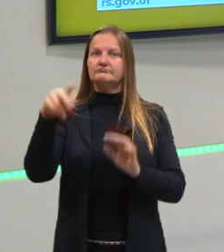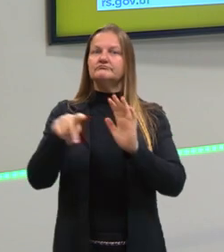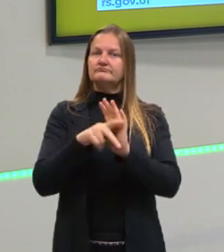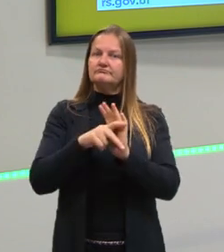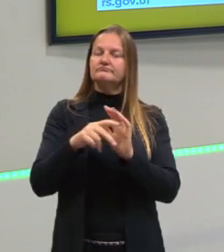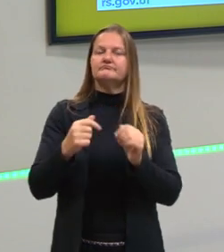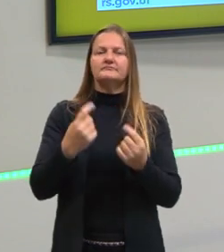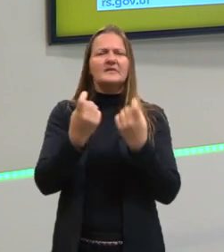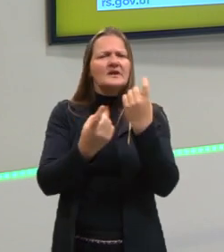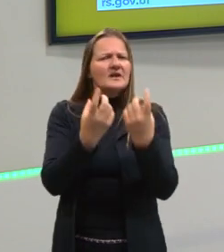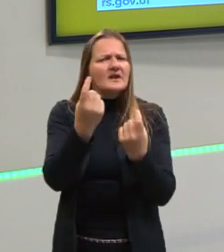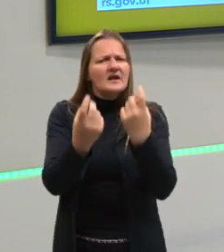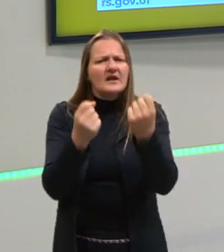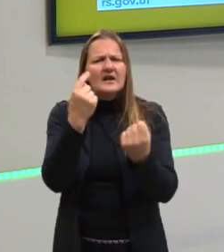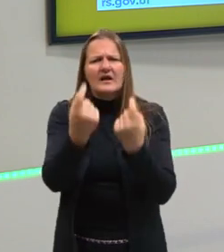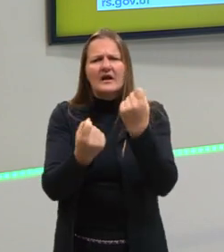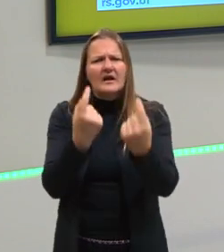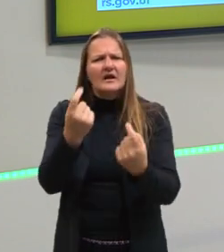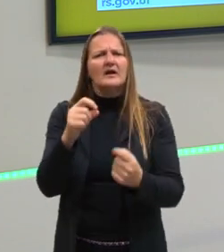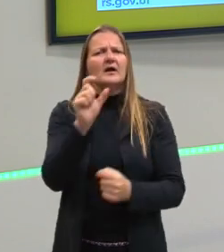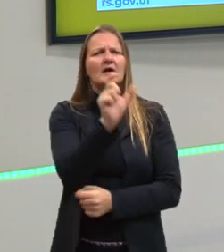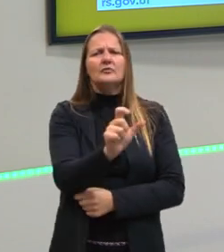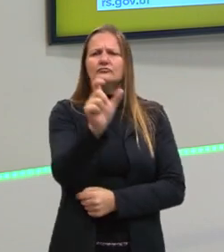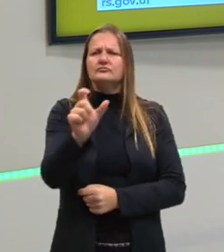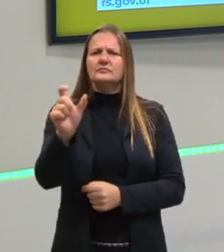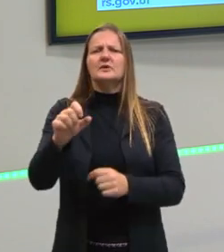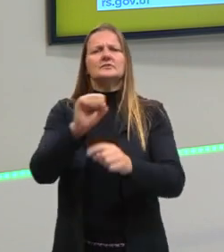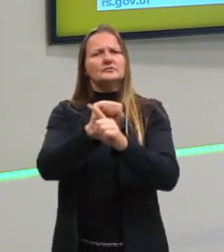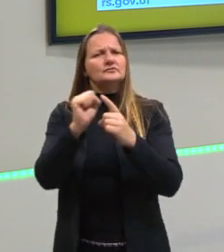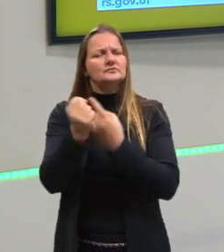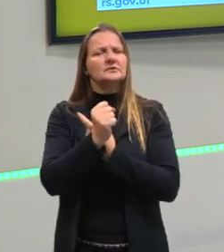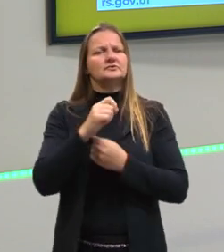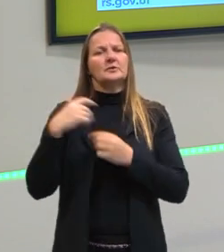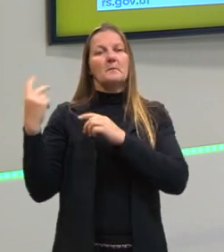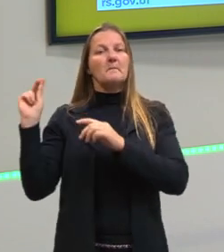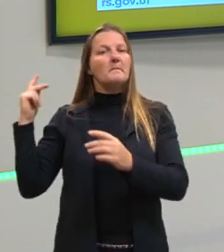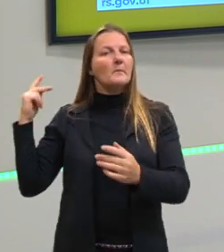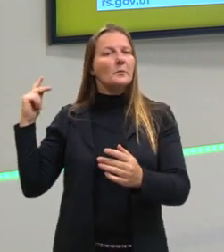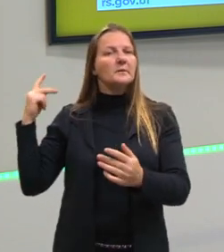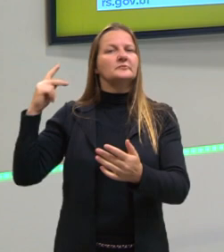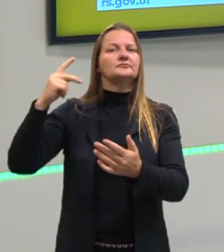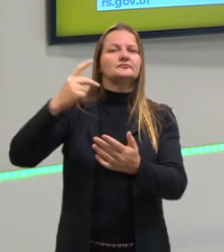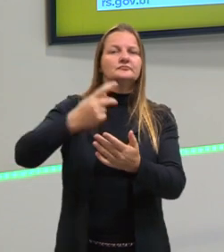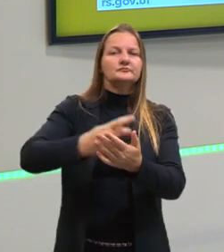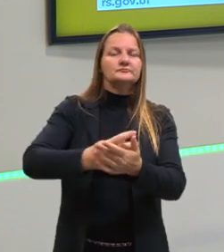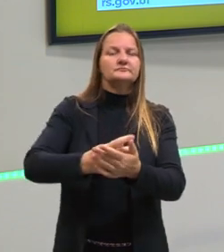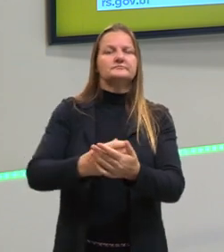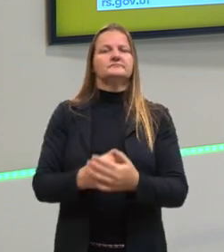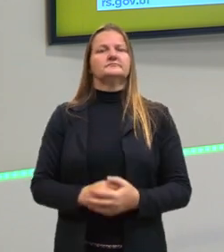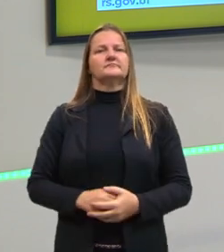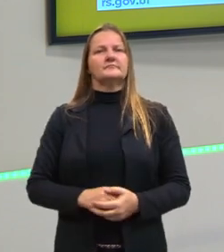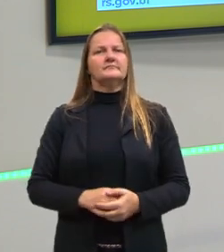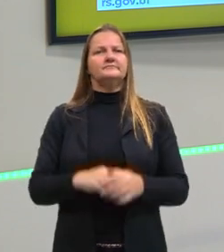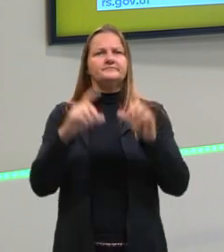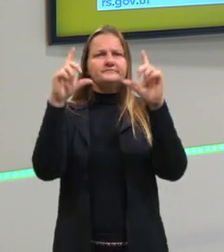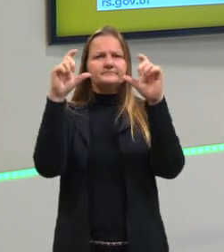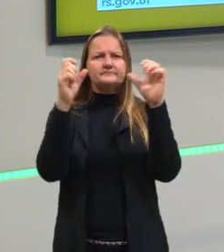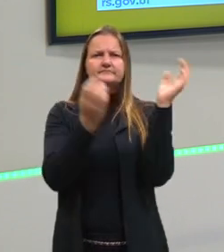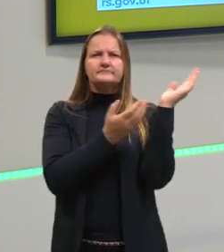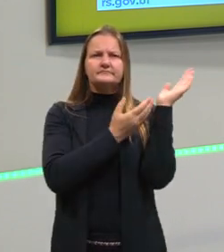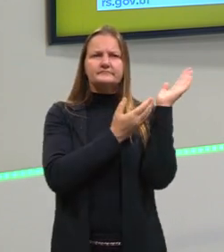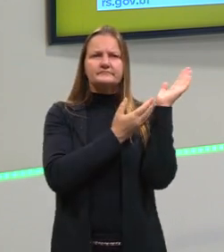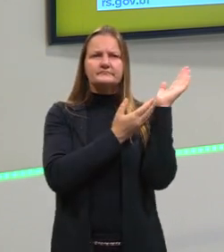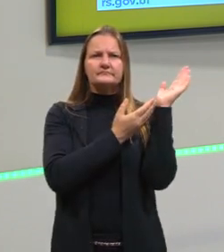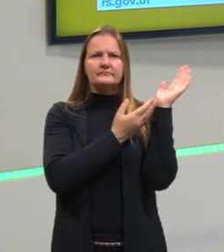cada sociedade tem em sua época. E também aqui, o que tinha que se fazer muito aqui com essas imagens e com essas